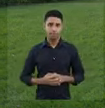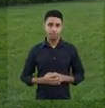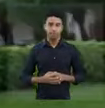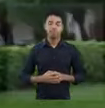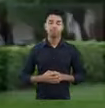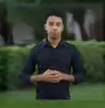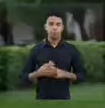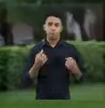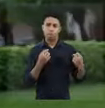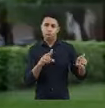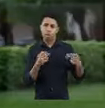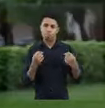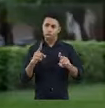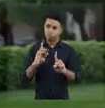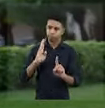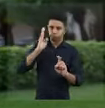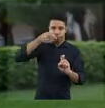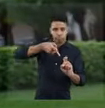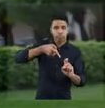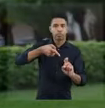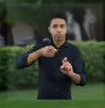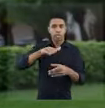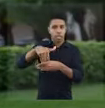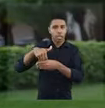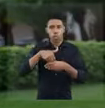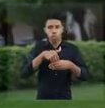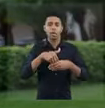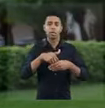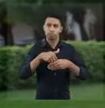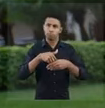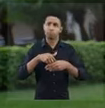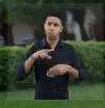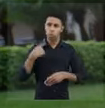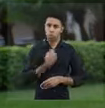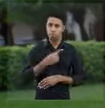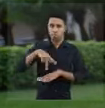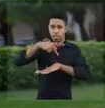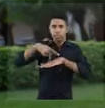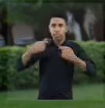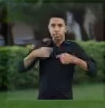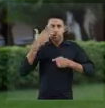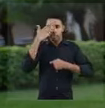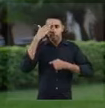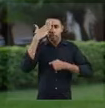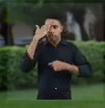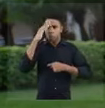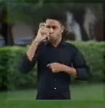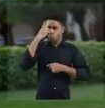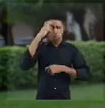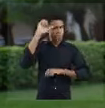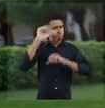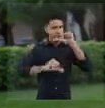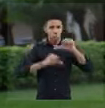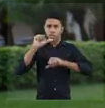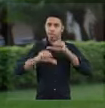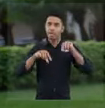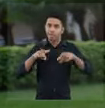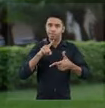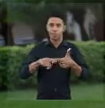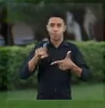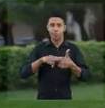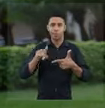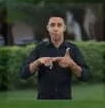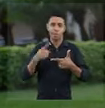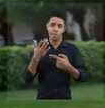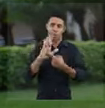2024 Além do combate aos casos concretos de assédio eleitoral, nosso país precisa entender e mudar a questão estrutural que